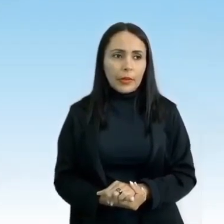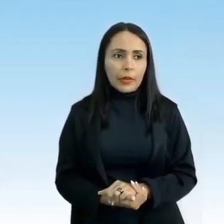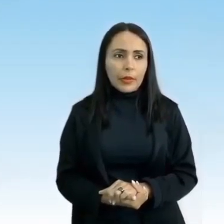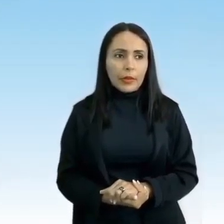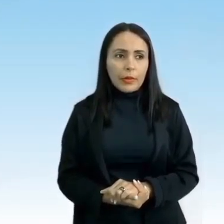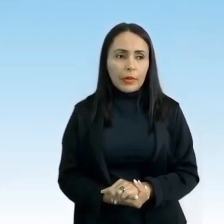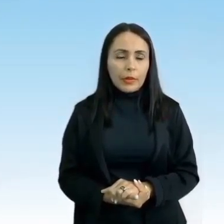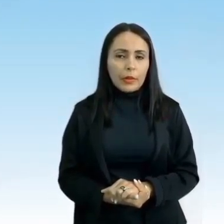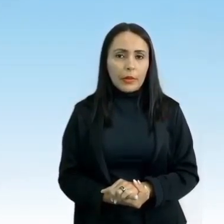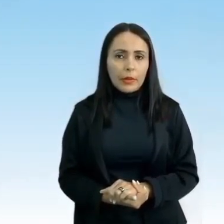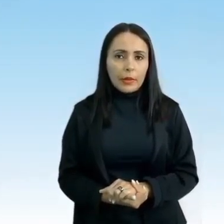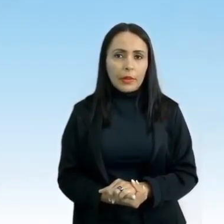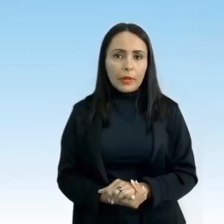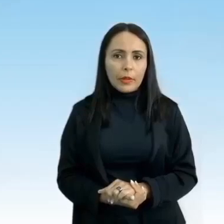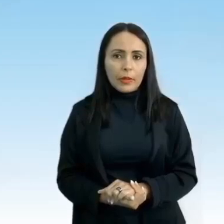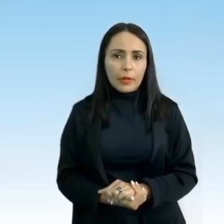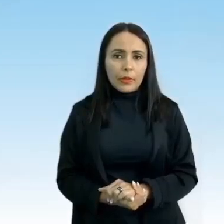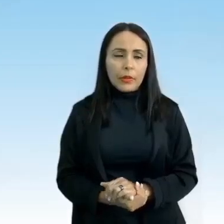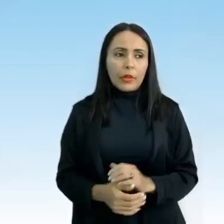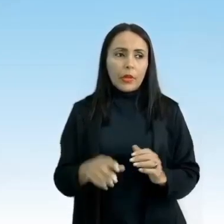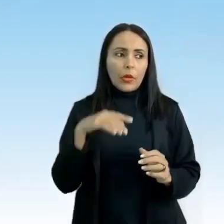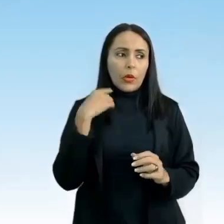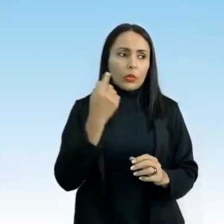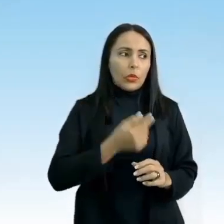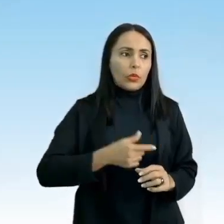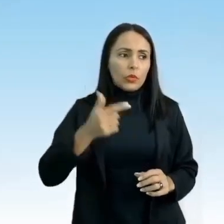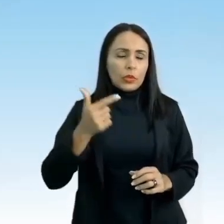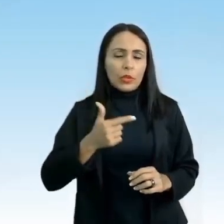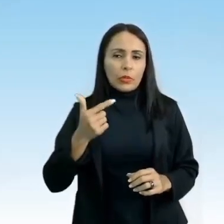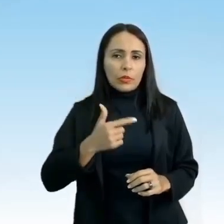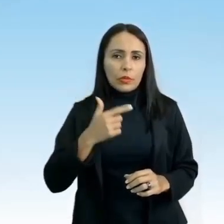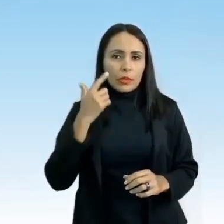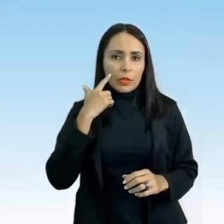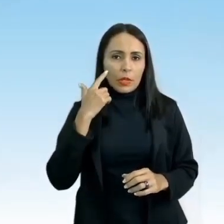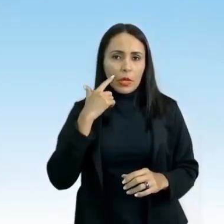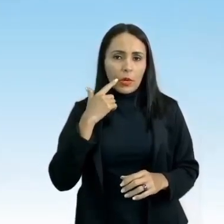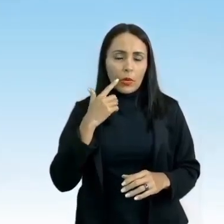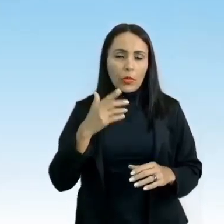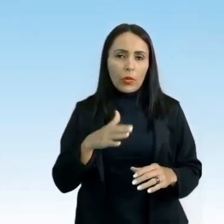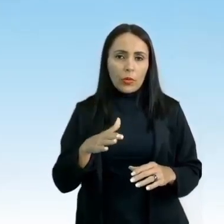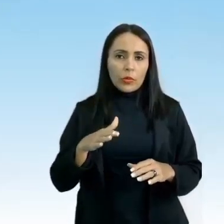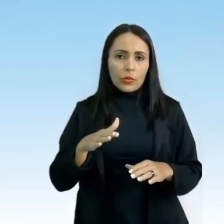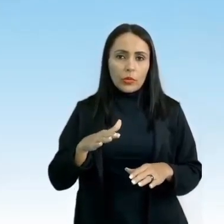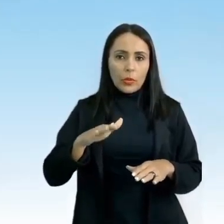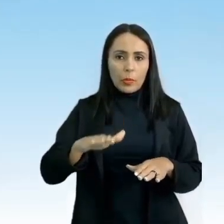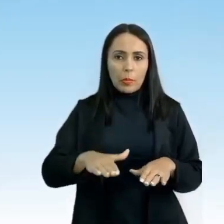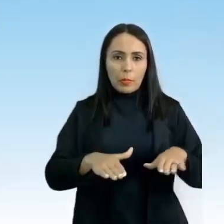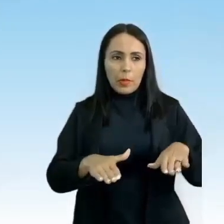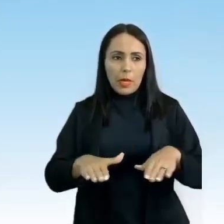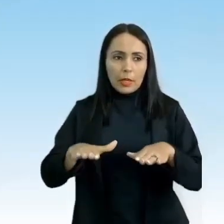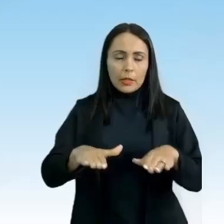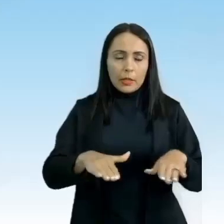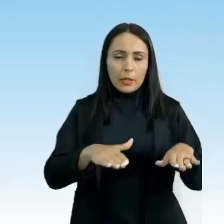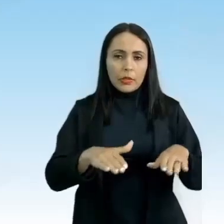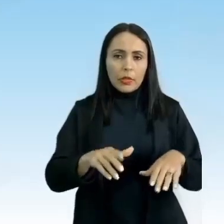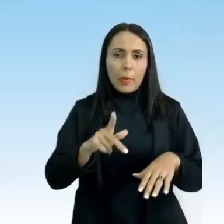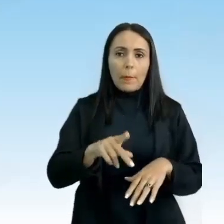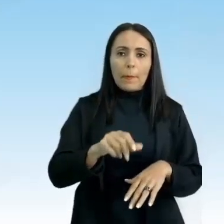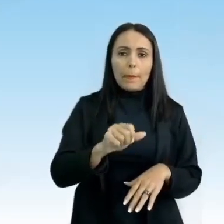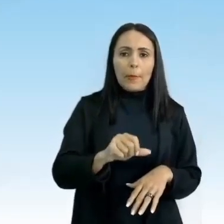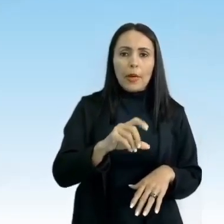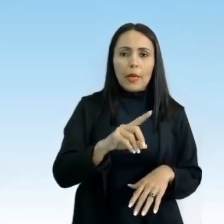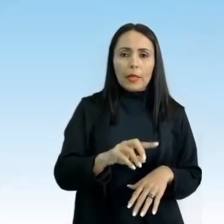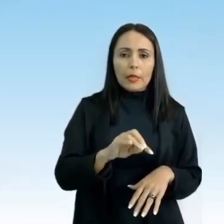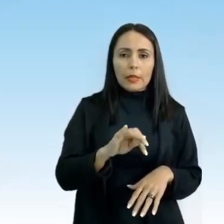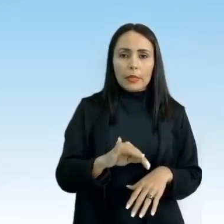nome, ok? E o nosso segundo são os patins, tá? A invenção do patins sobre rodas começou de maneira